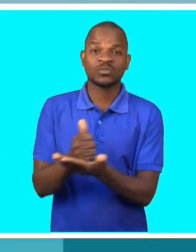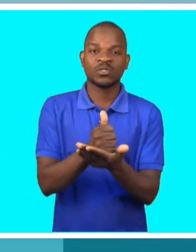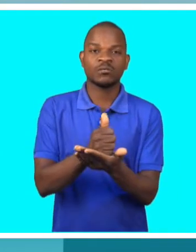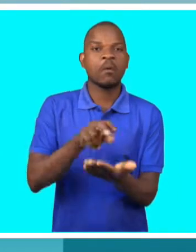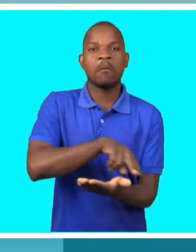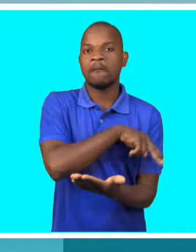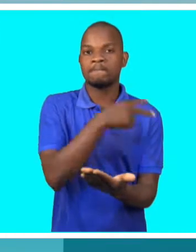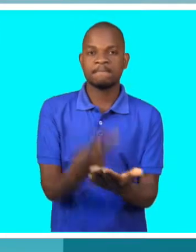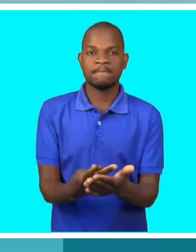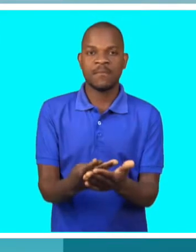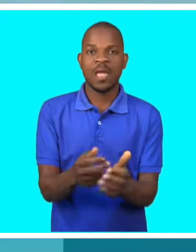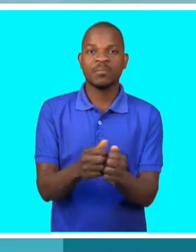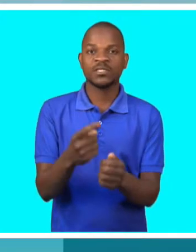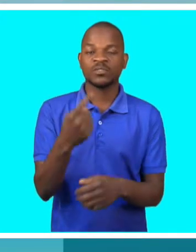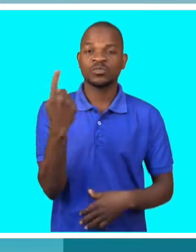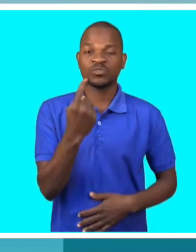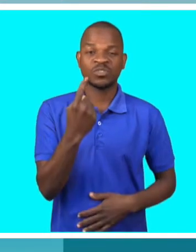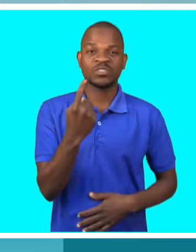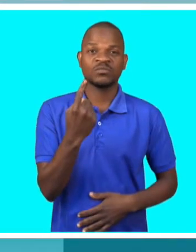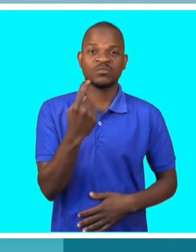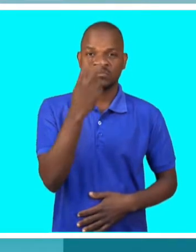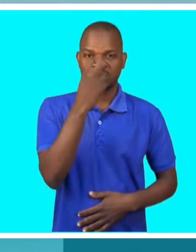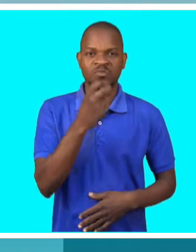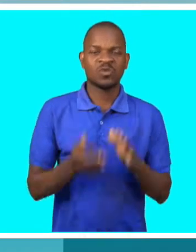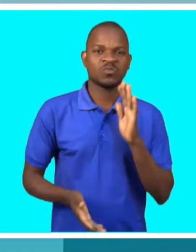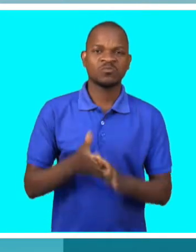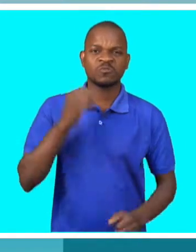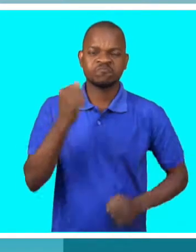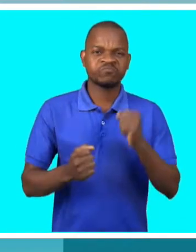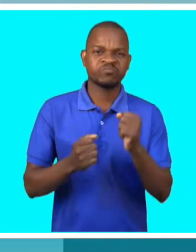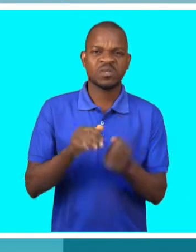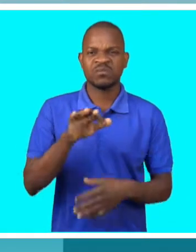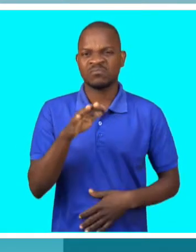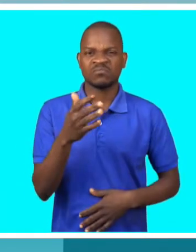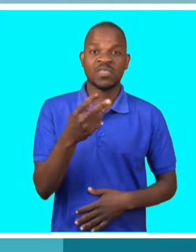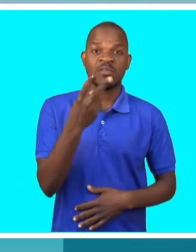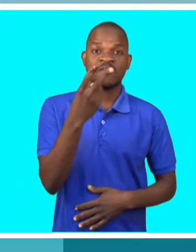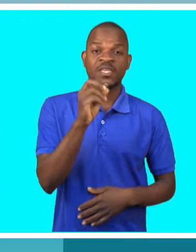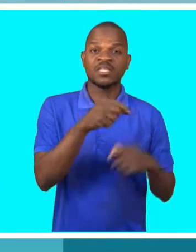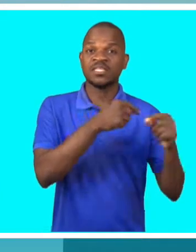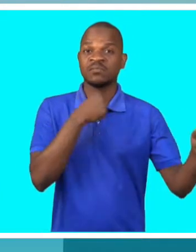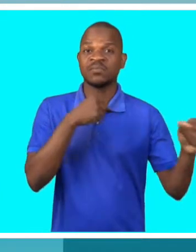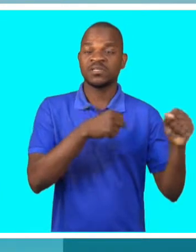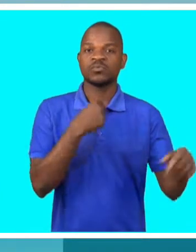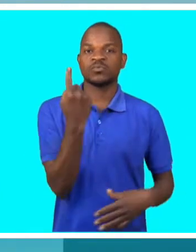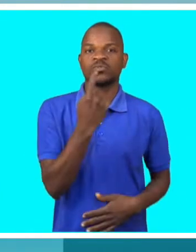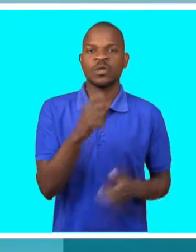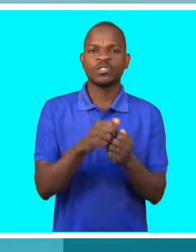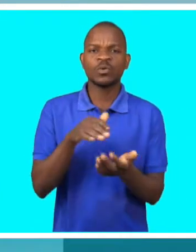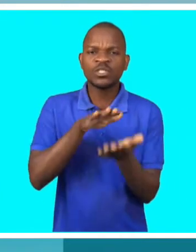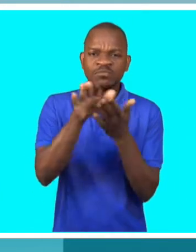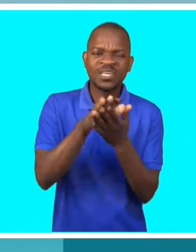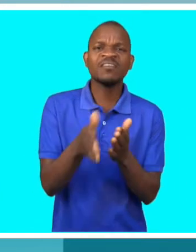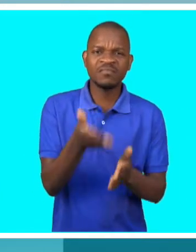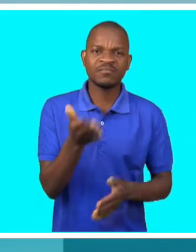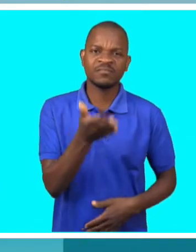Pita tinha que correr quase 20 metros sozinho, com a minha orientação até